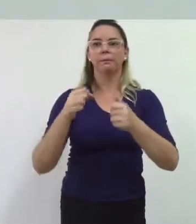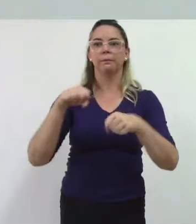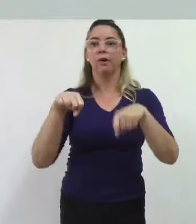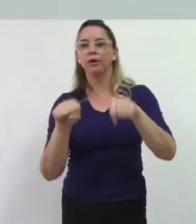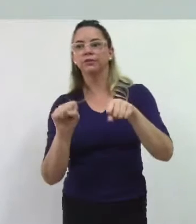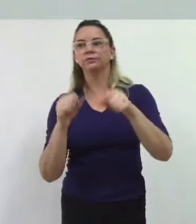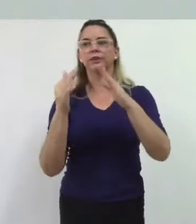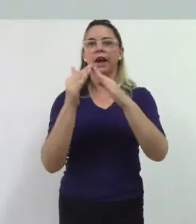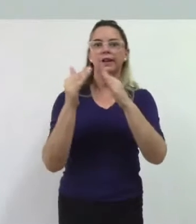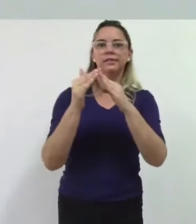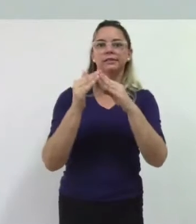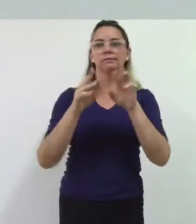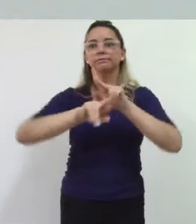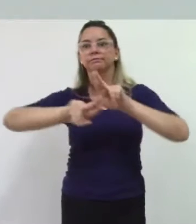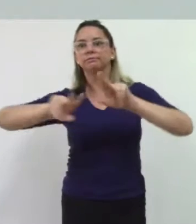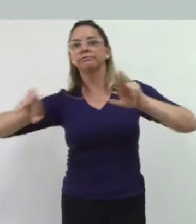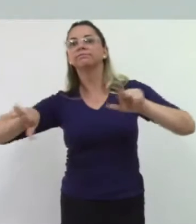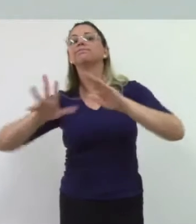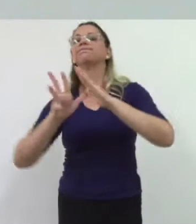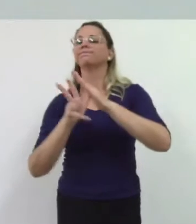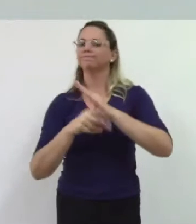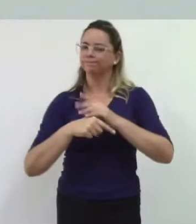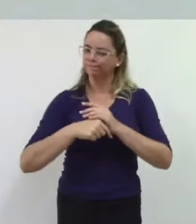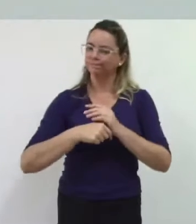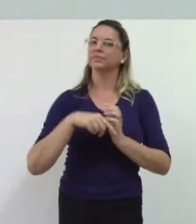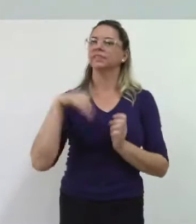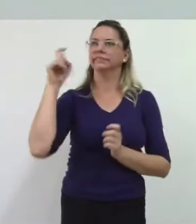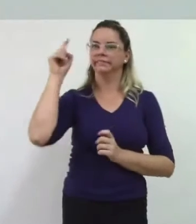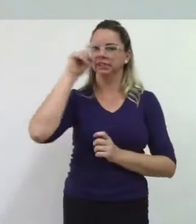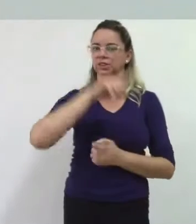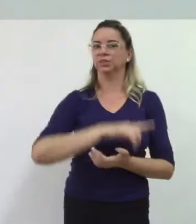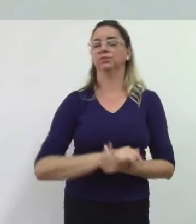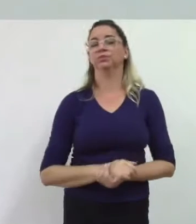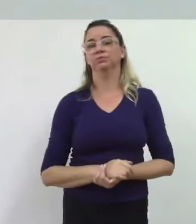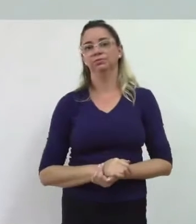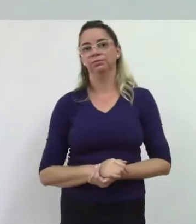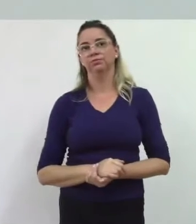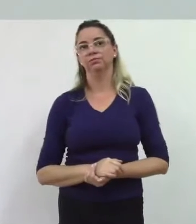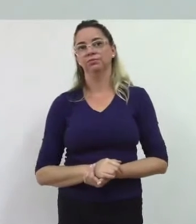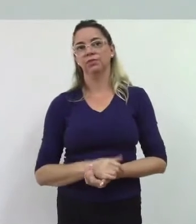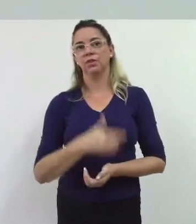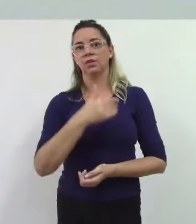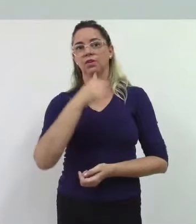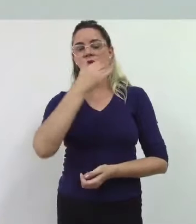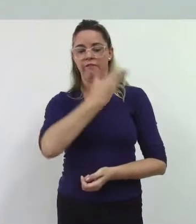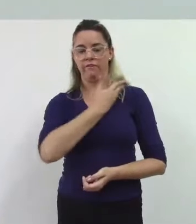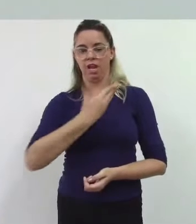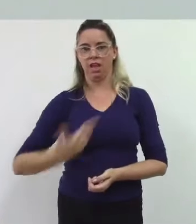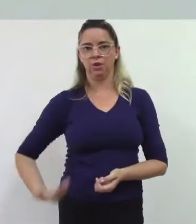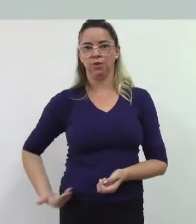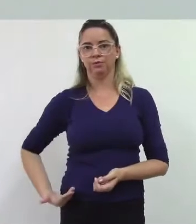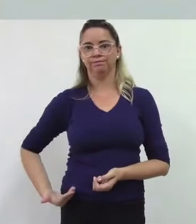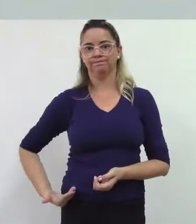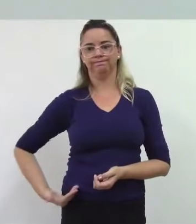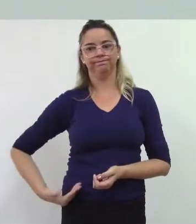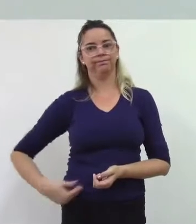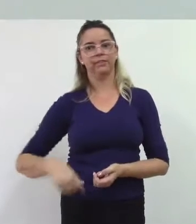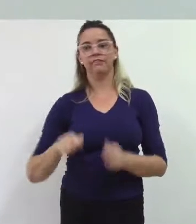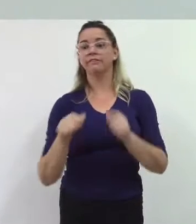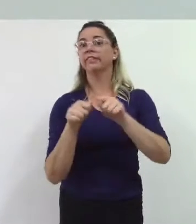de celulares, e o governador não toma nenhuma providência